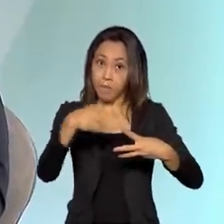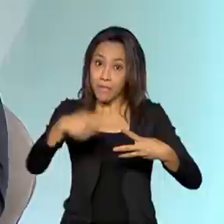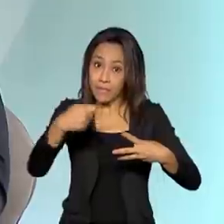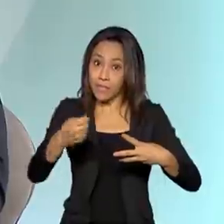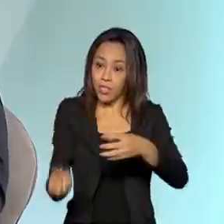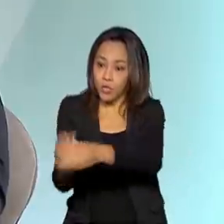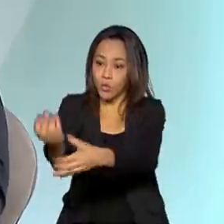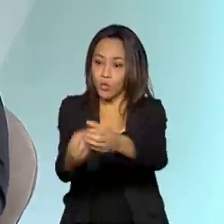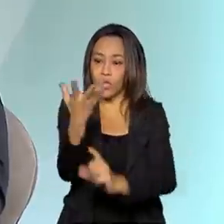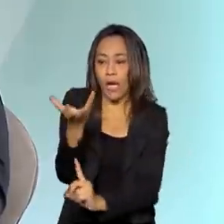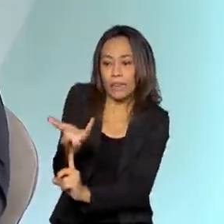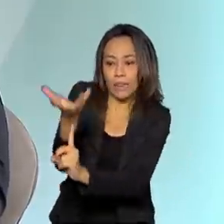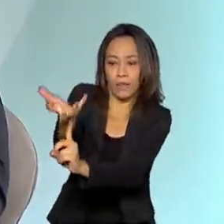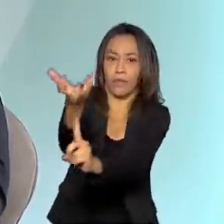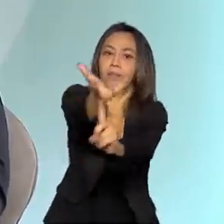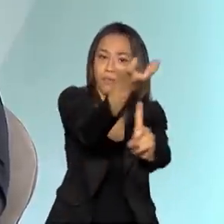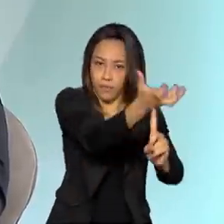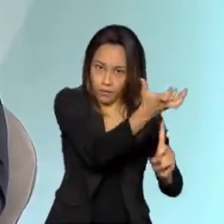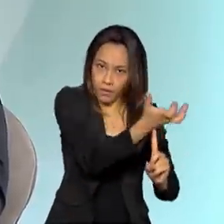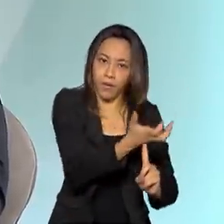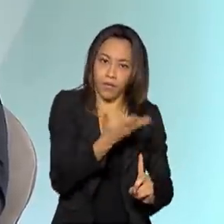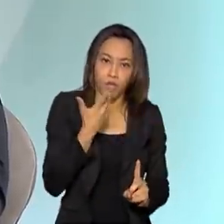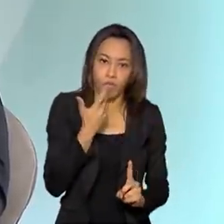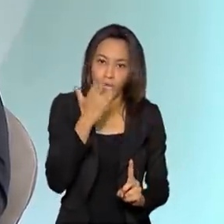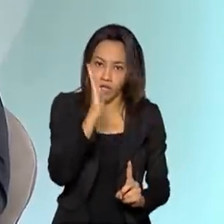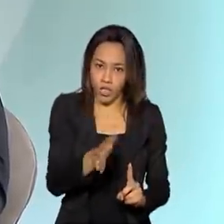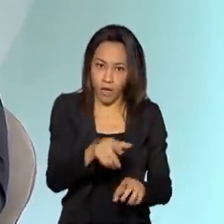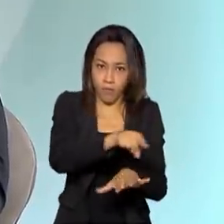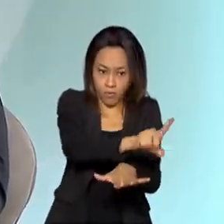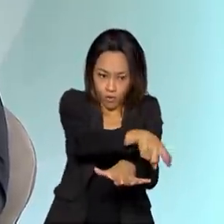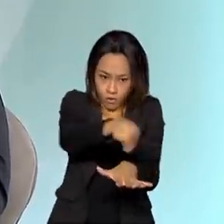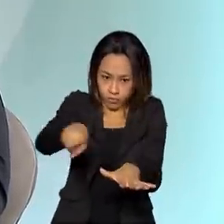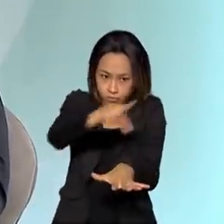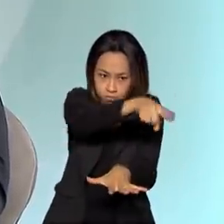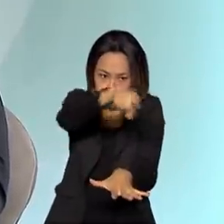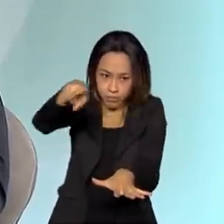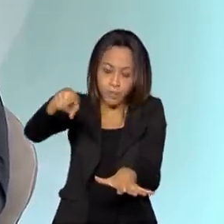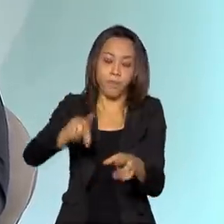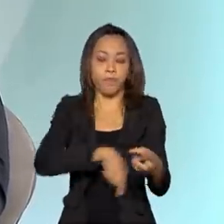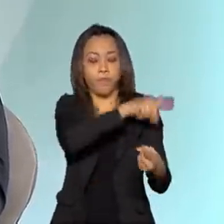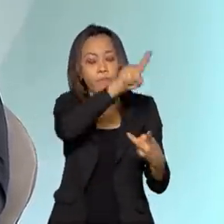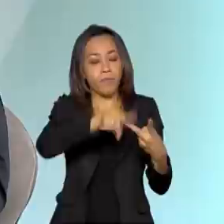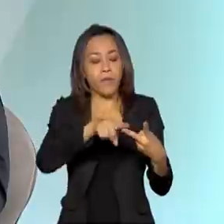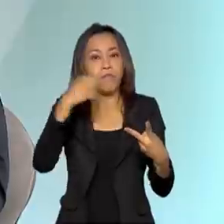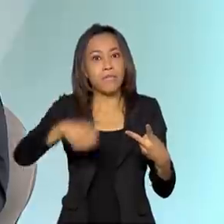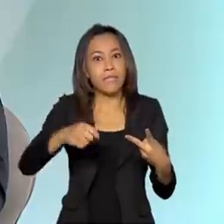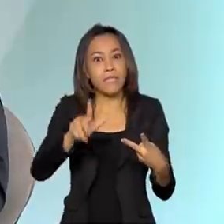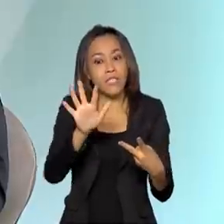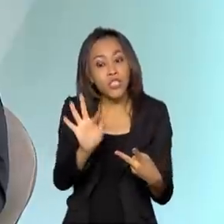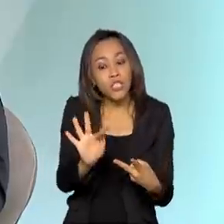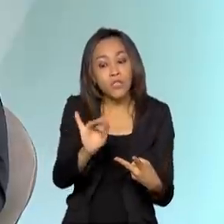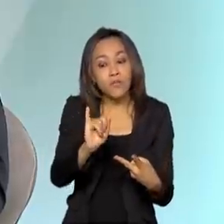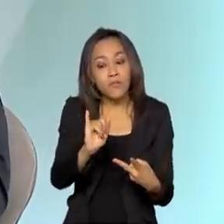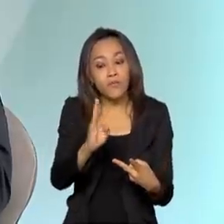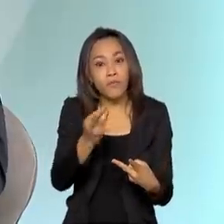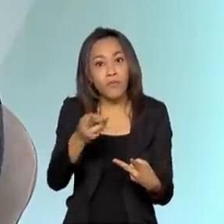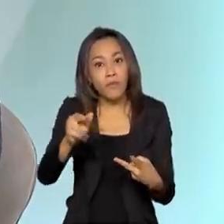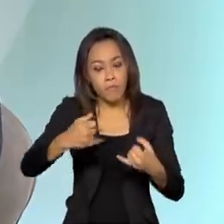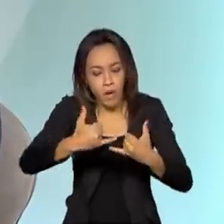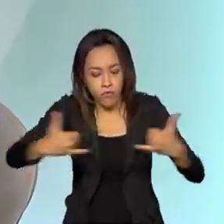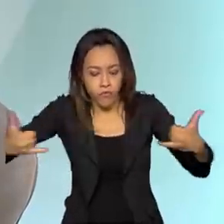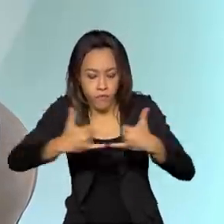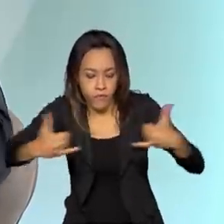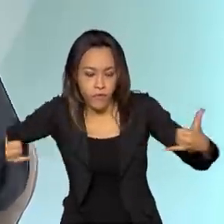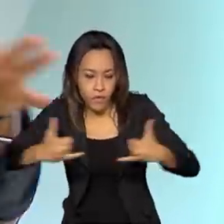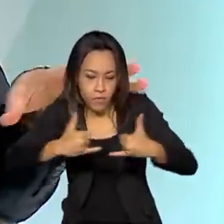antenas, justamente pelo que eu falava agora da faixa de rádiofrequência. Ele precisa também de muita fibra. E ao precisar de muita fibra, ele